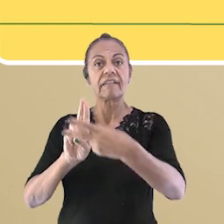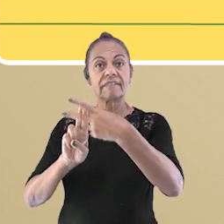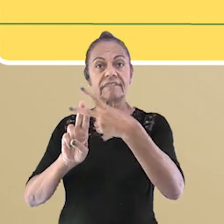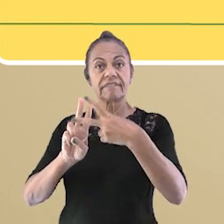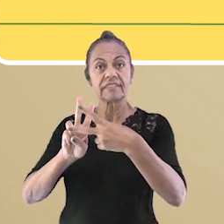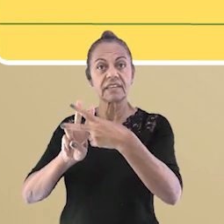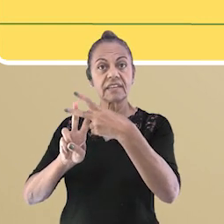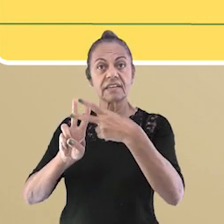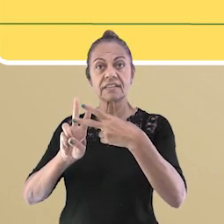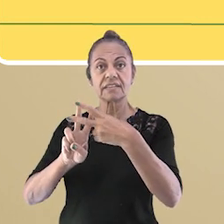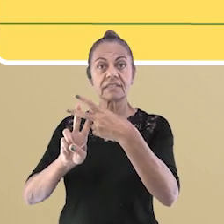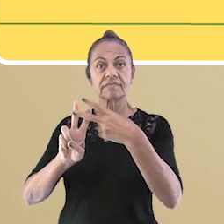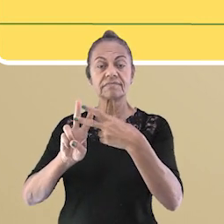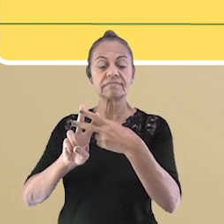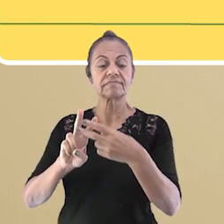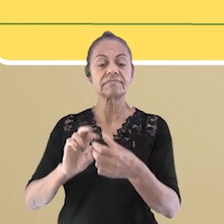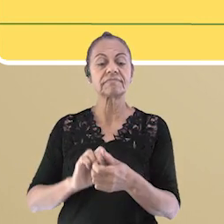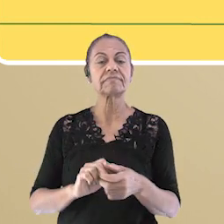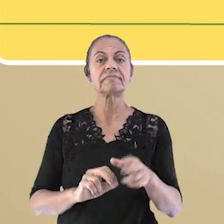Viana,